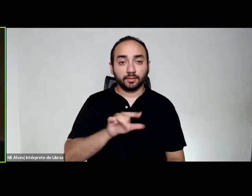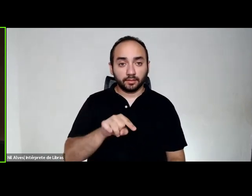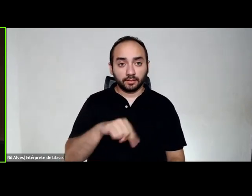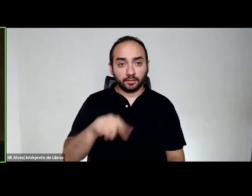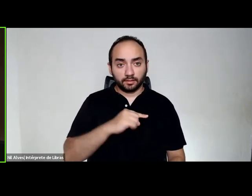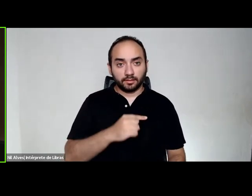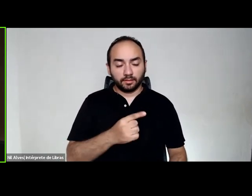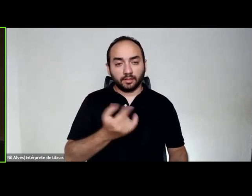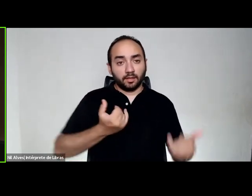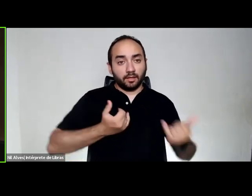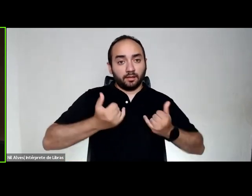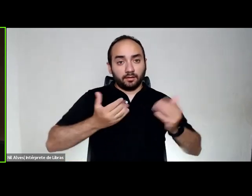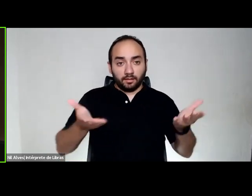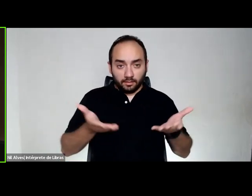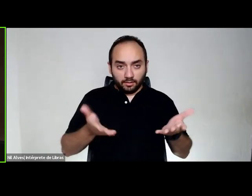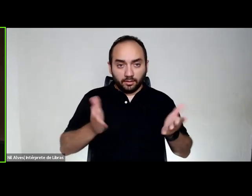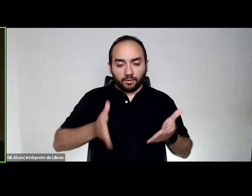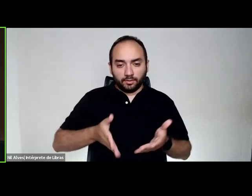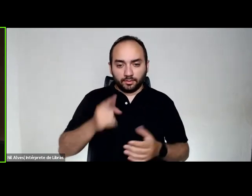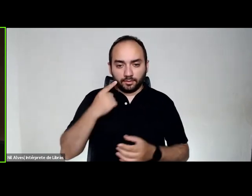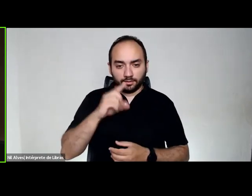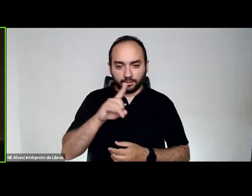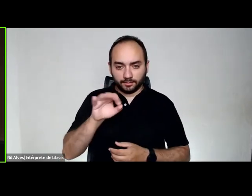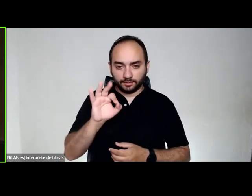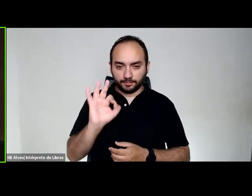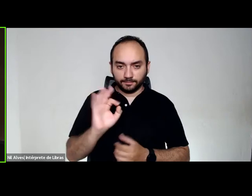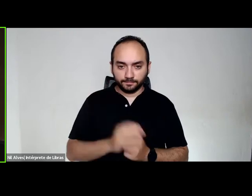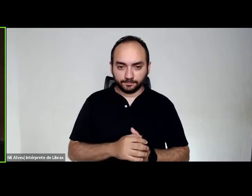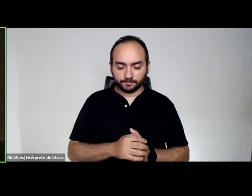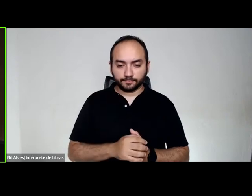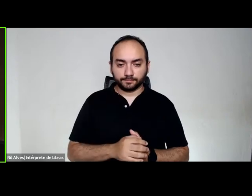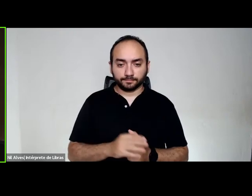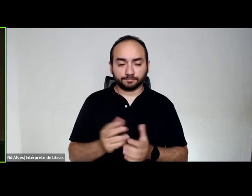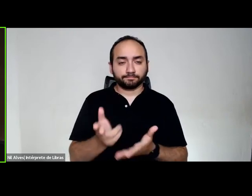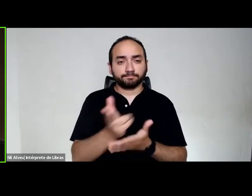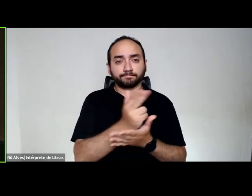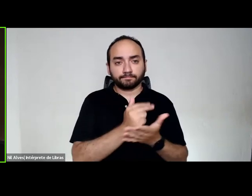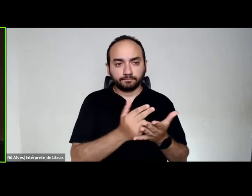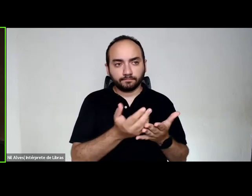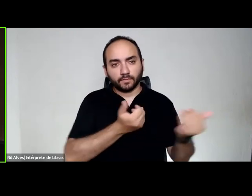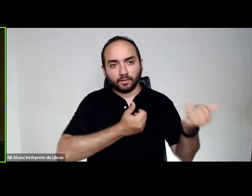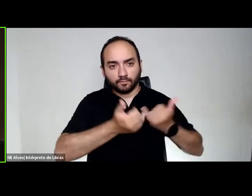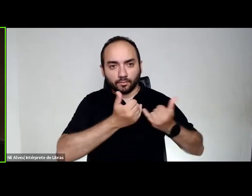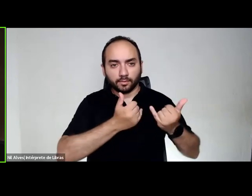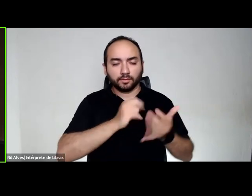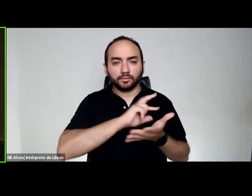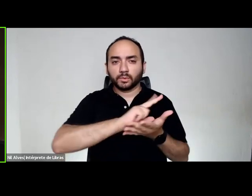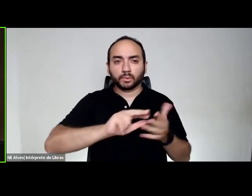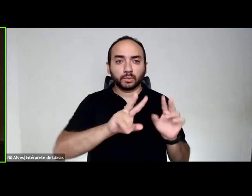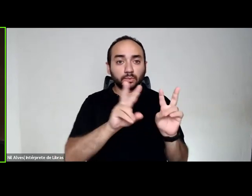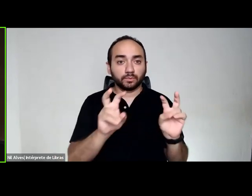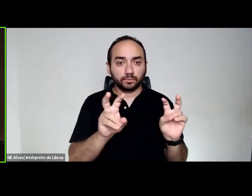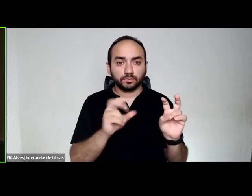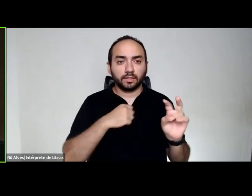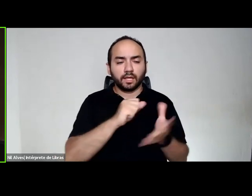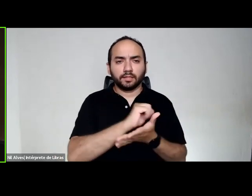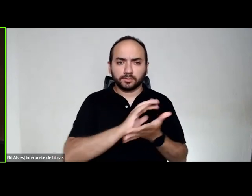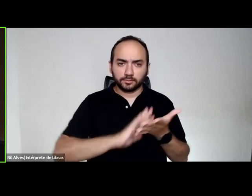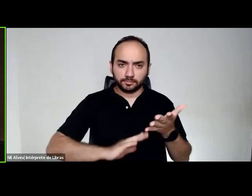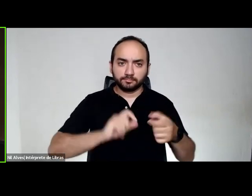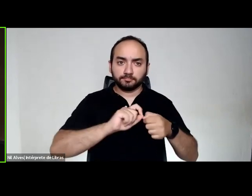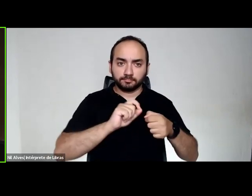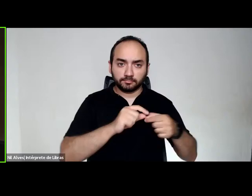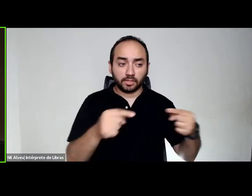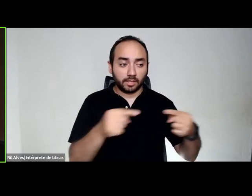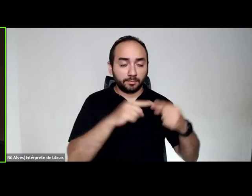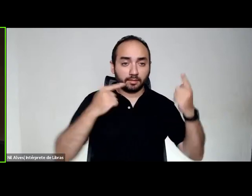recebido hoje, no dia de hoje especialmente, imagens e informações sobre muitas atividades relacionadas